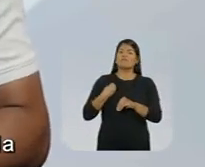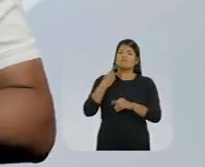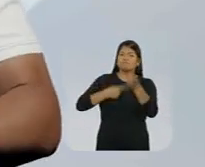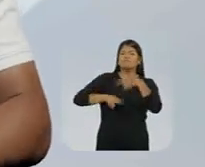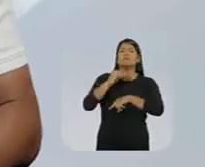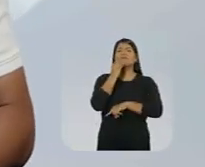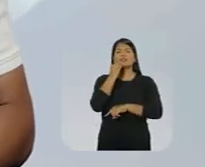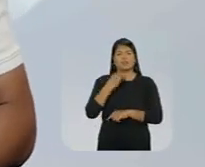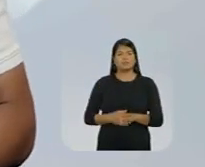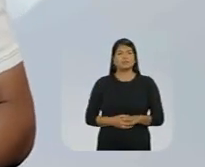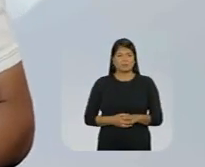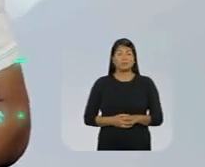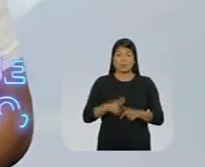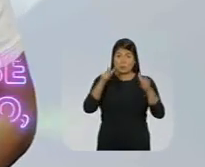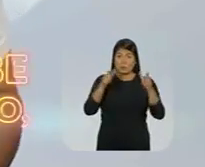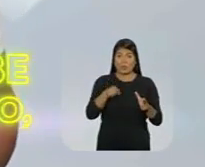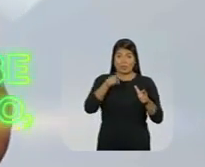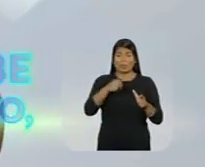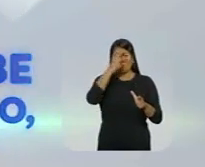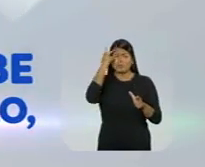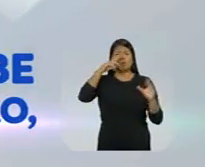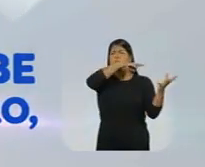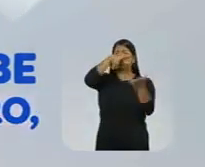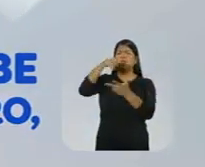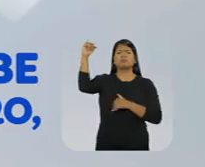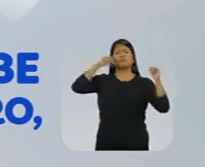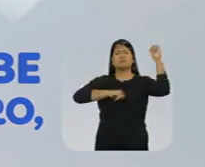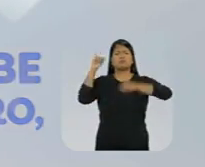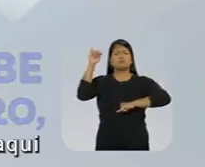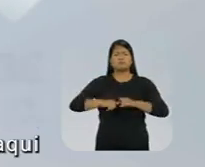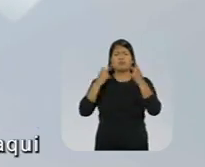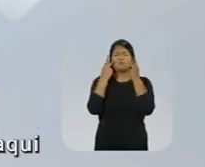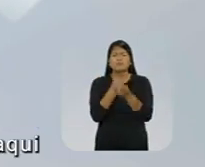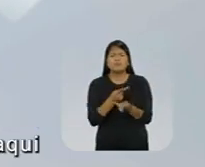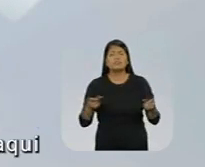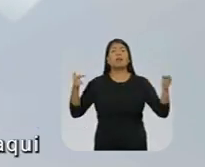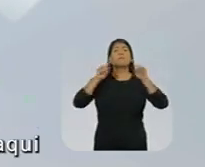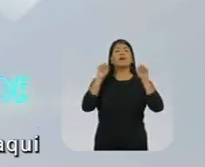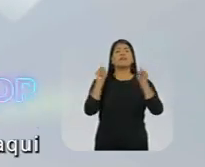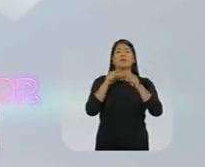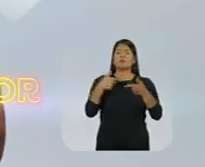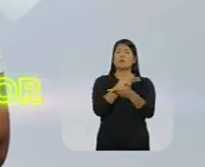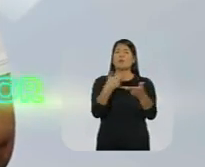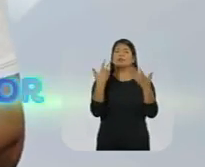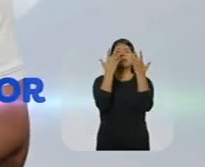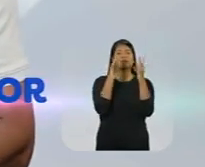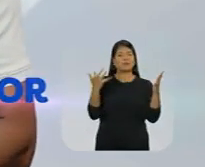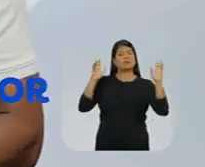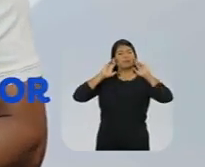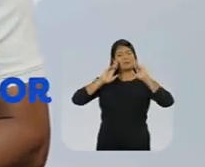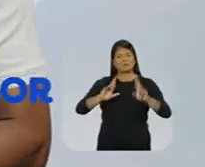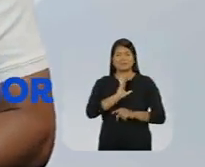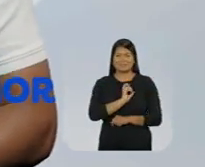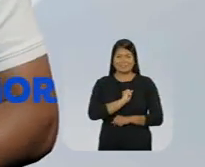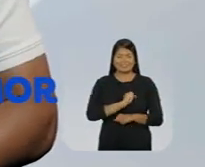de uma vida com mais oportunidade Um lugar que recebe gente do mundo inteiro Mas que oferece para a gente que vive aqui muita natureza,